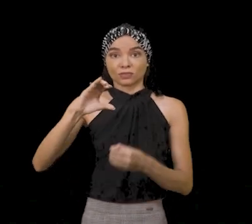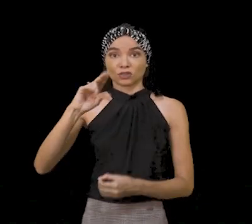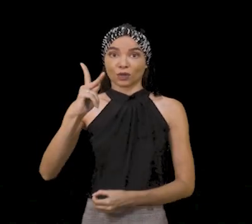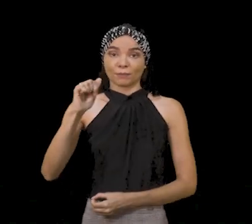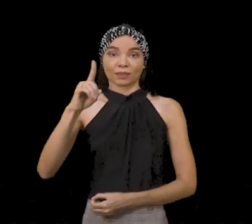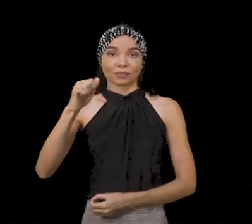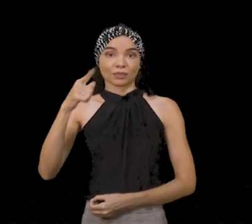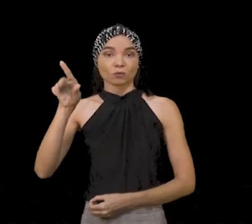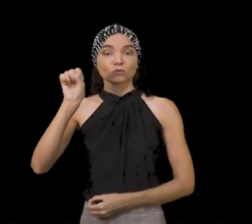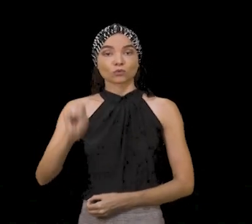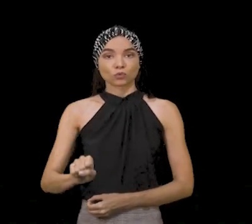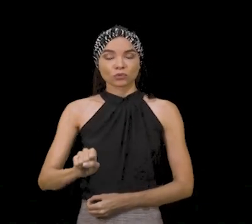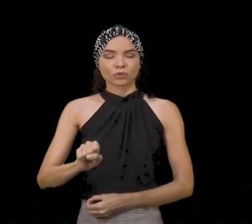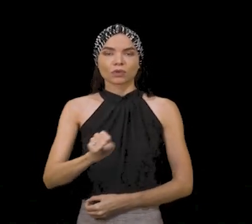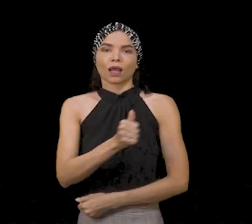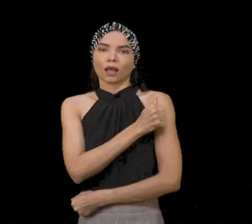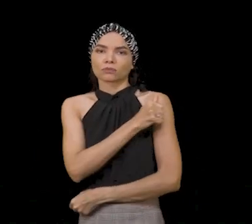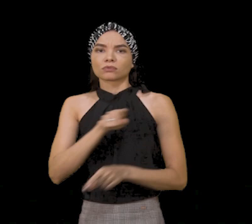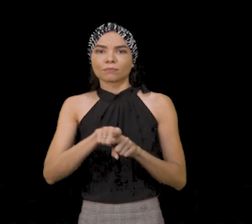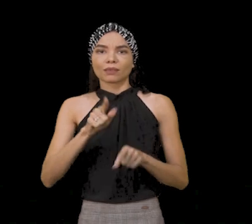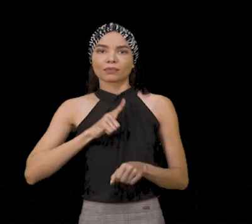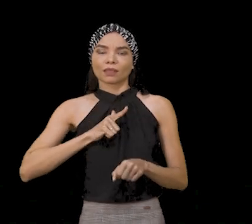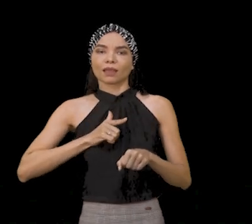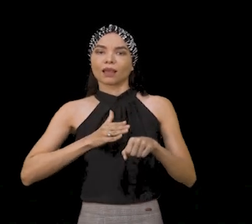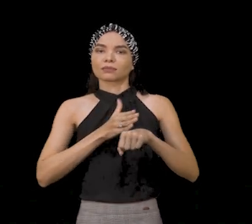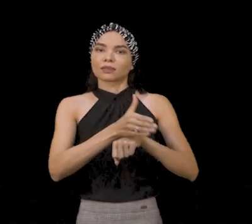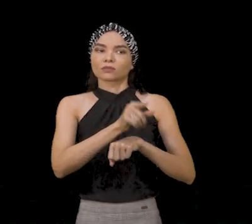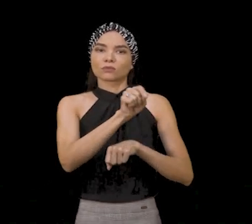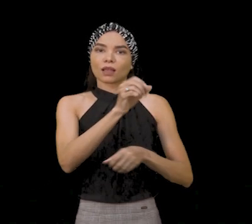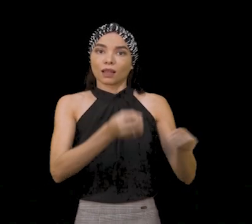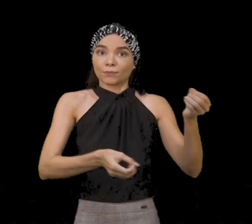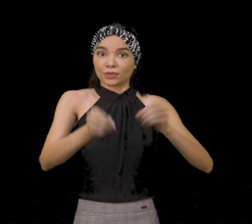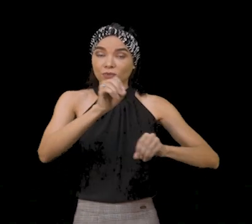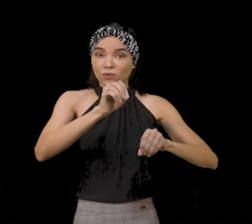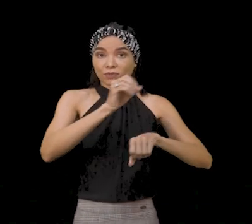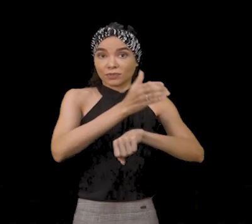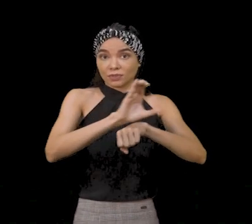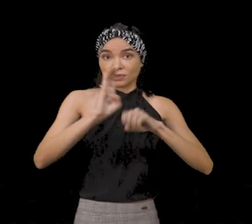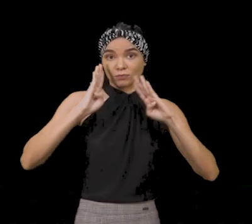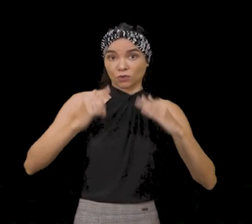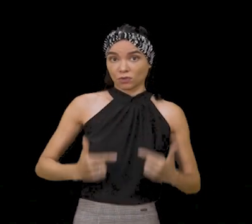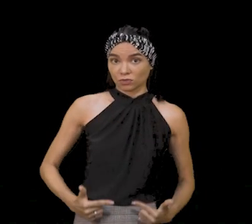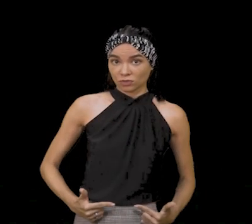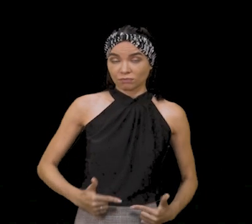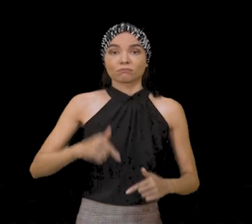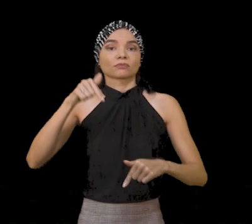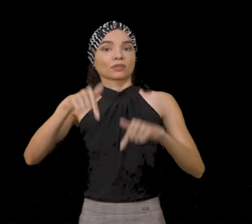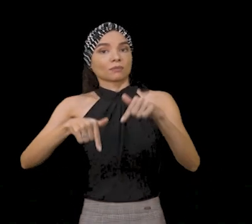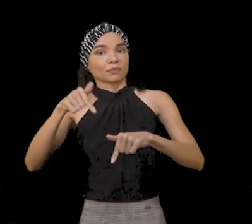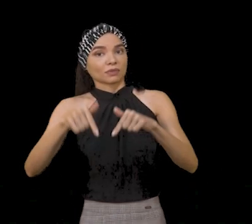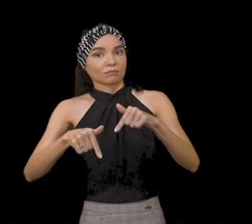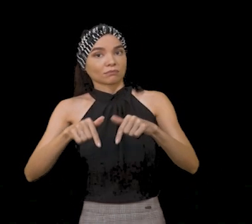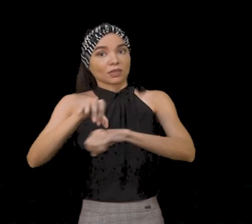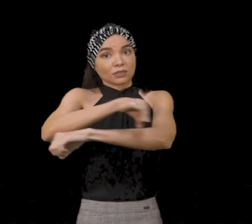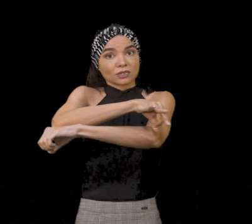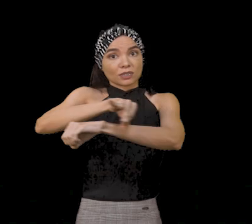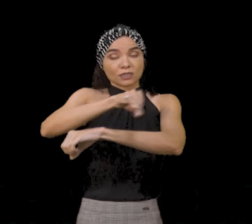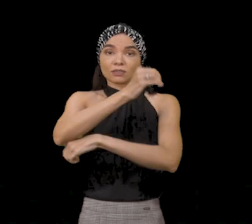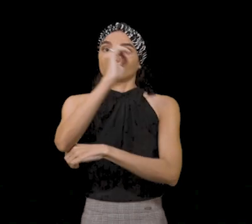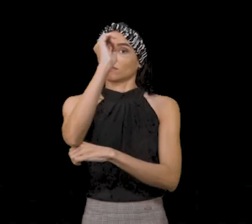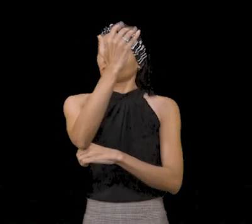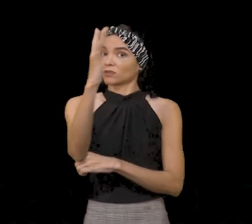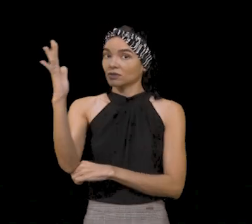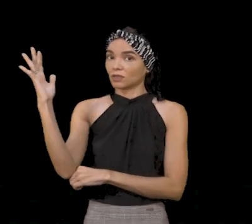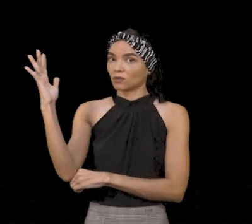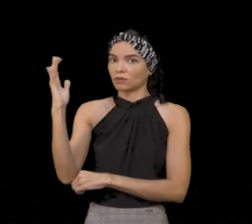Chapadão do Sul, os estudantes também terão acesso aos laboratórios de ciências biológicas, de química, engenharia